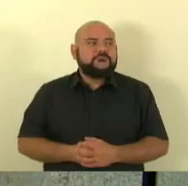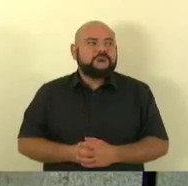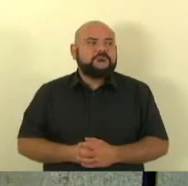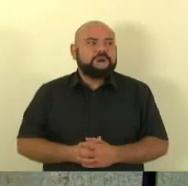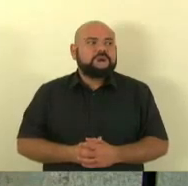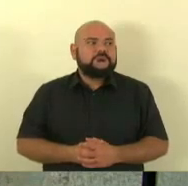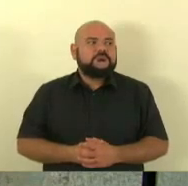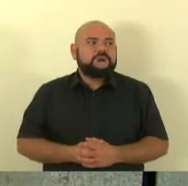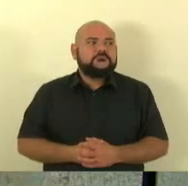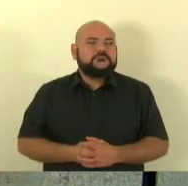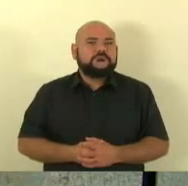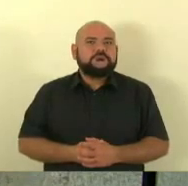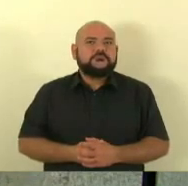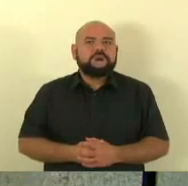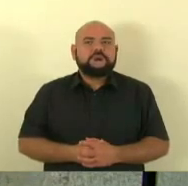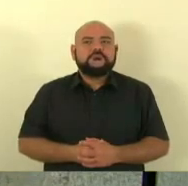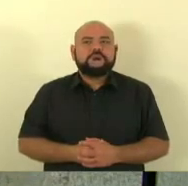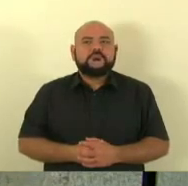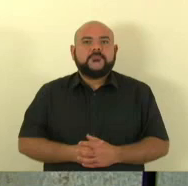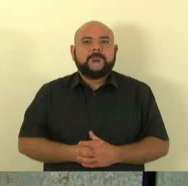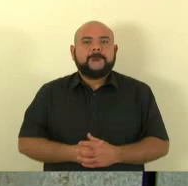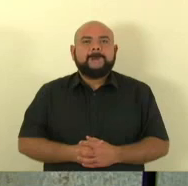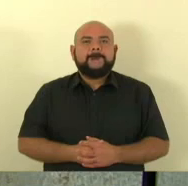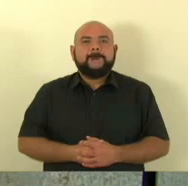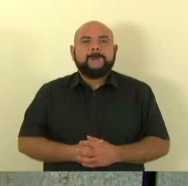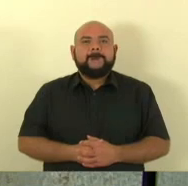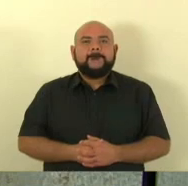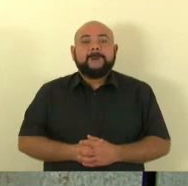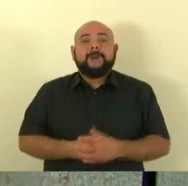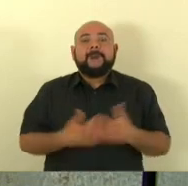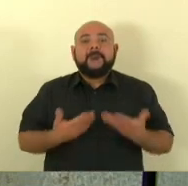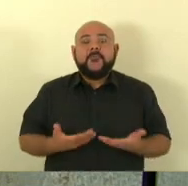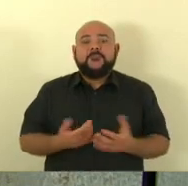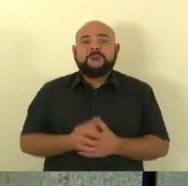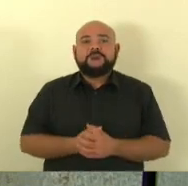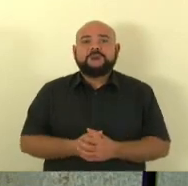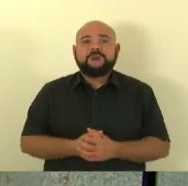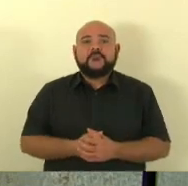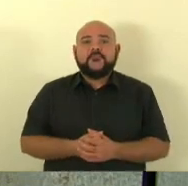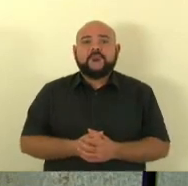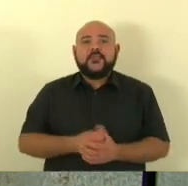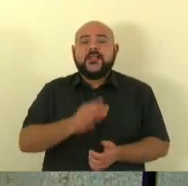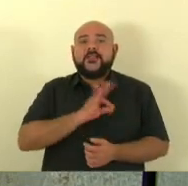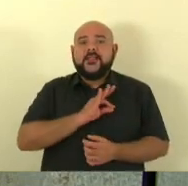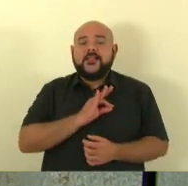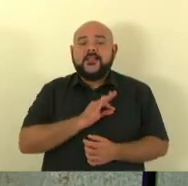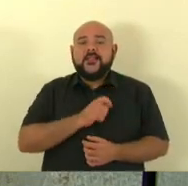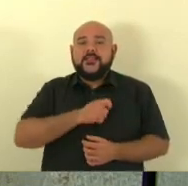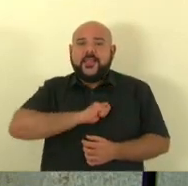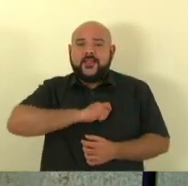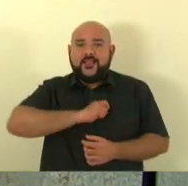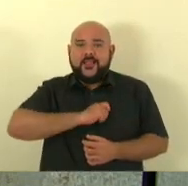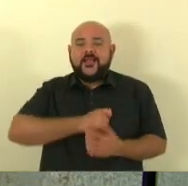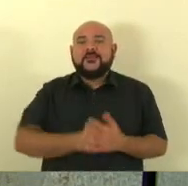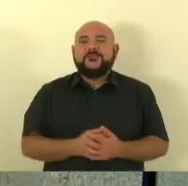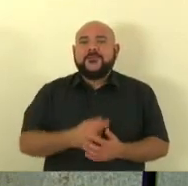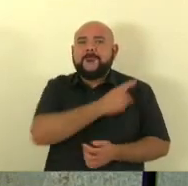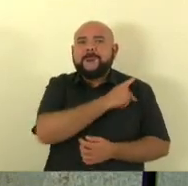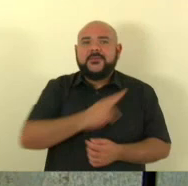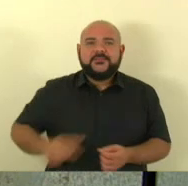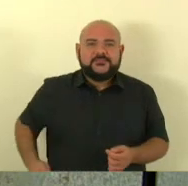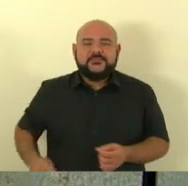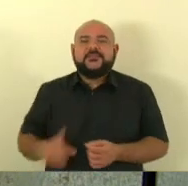Saudar nosso presidente delegado presidente ou presidente delegado Danilo Baez